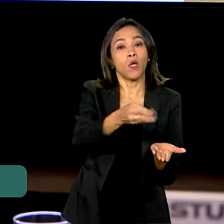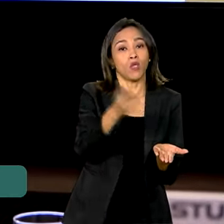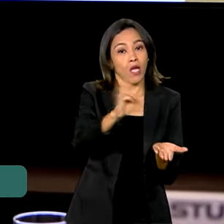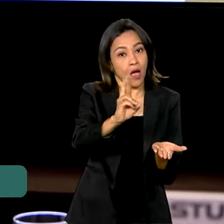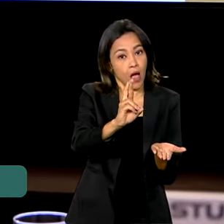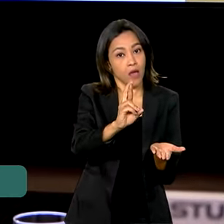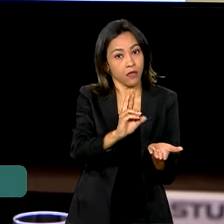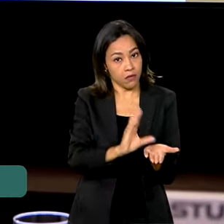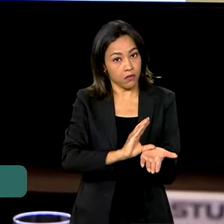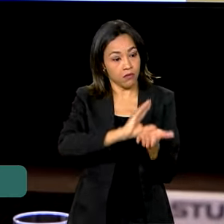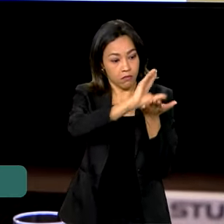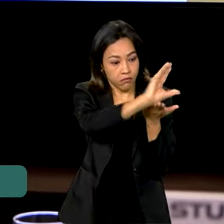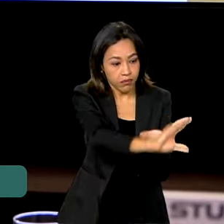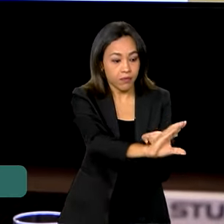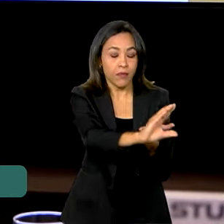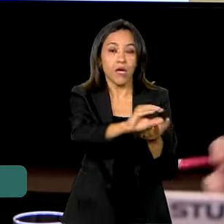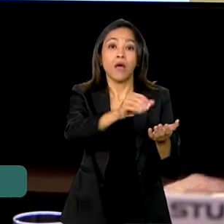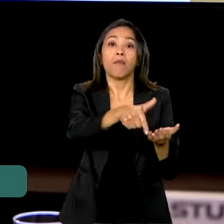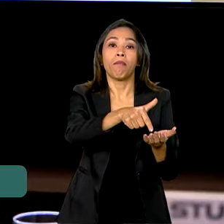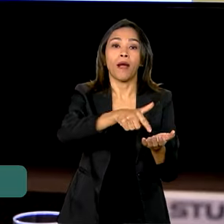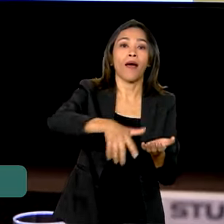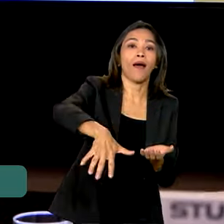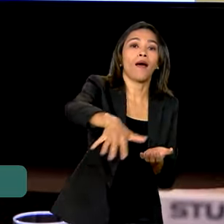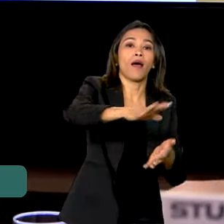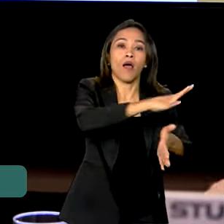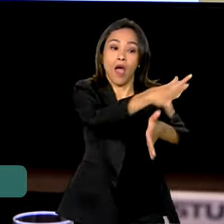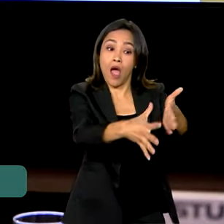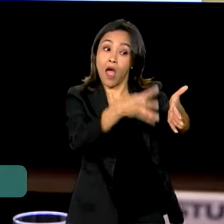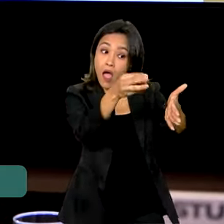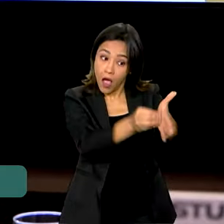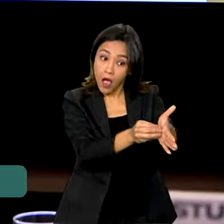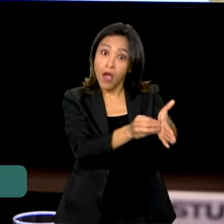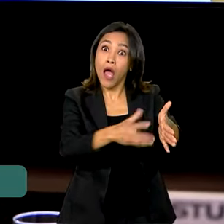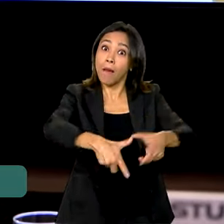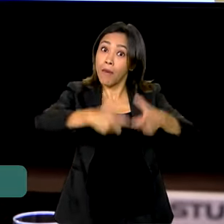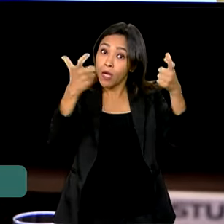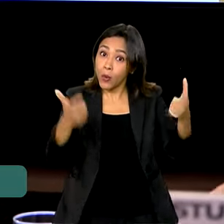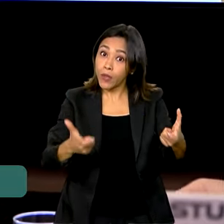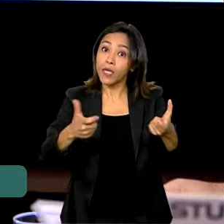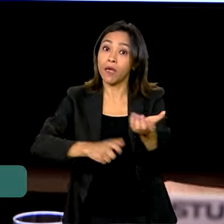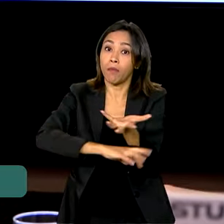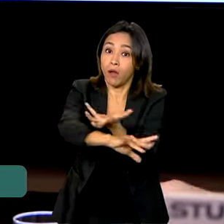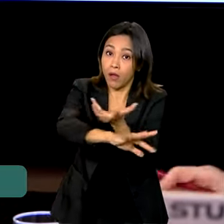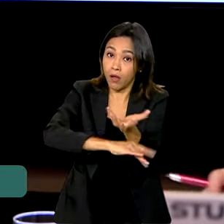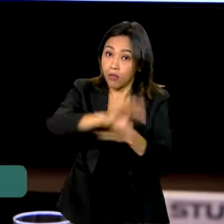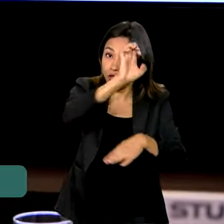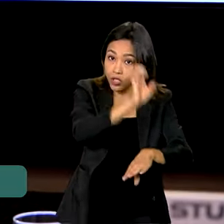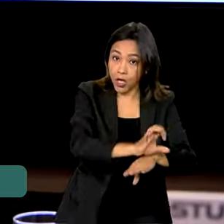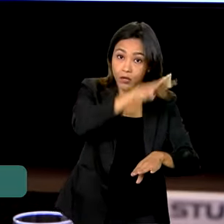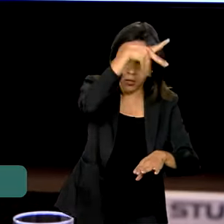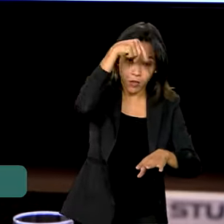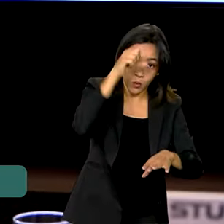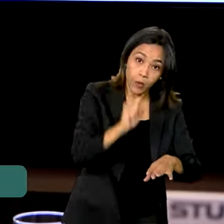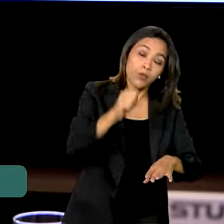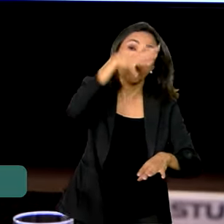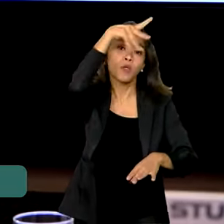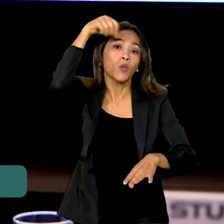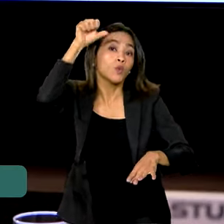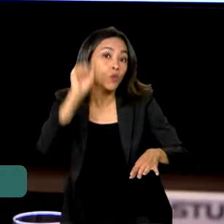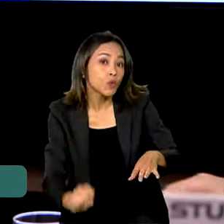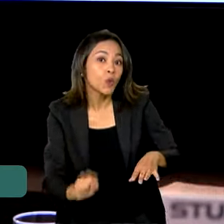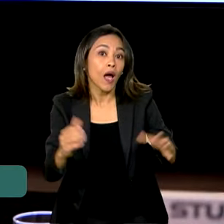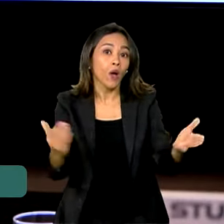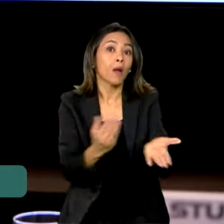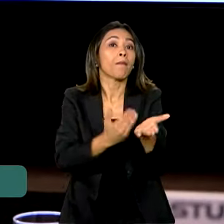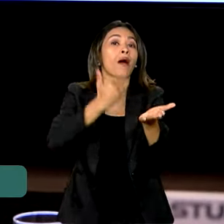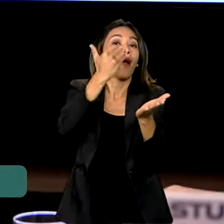o bioma amazônico, a maior parte para o Pantanal de Mato Grosso e Mato Grosso do Sul, e agora mais 137 milhões.